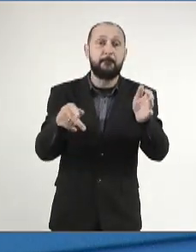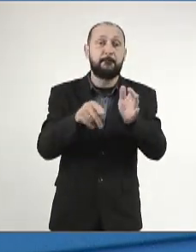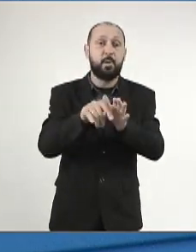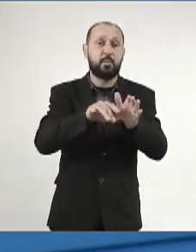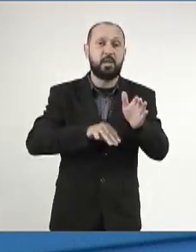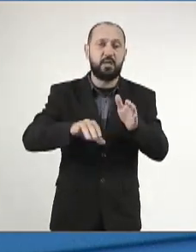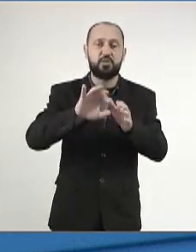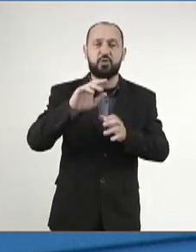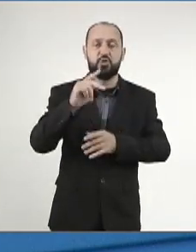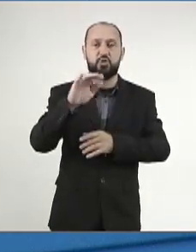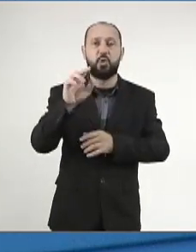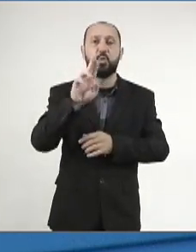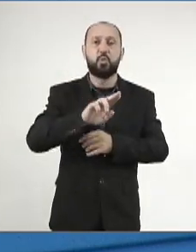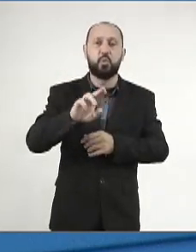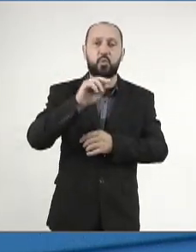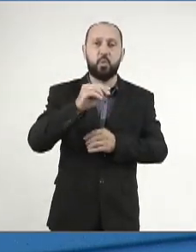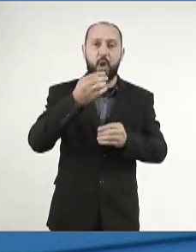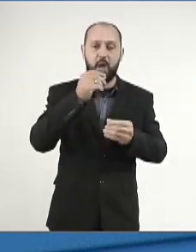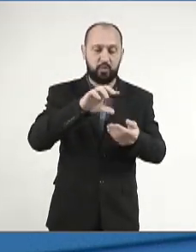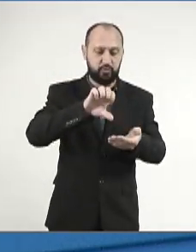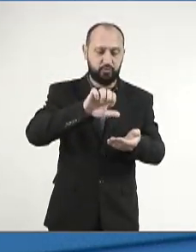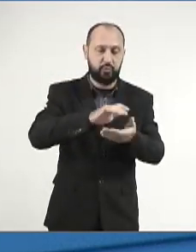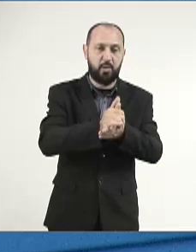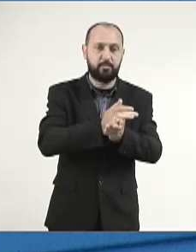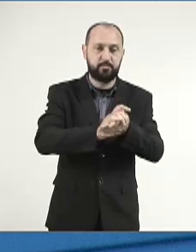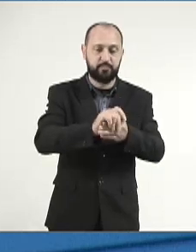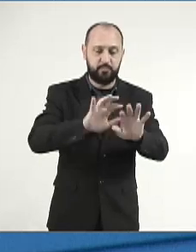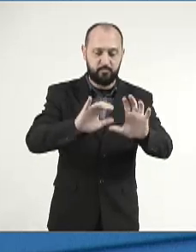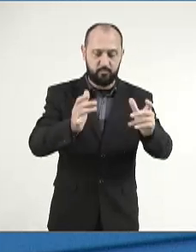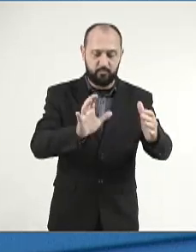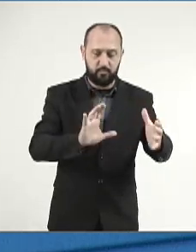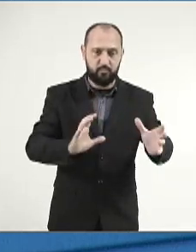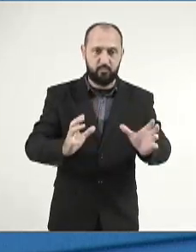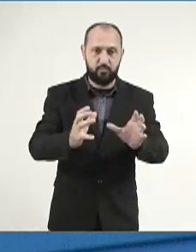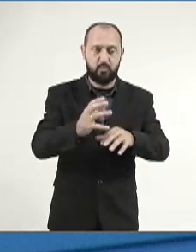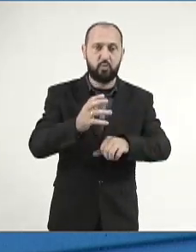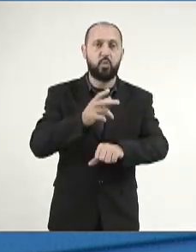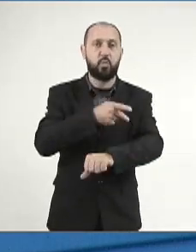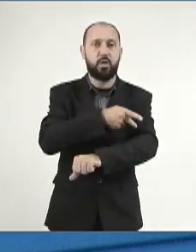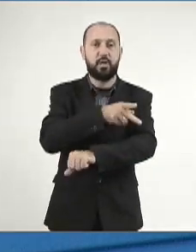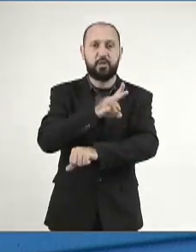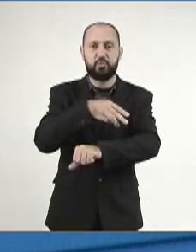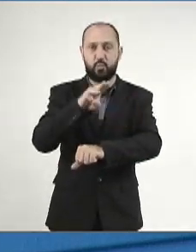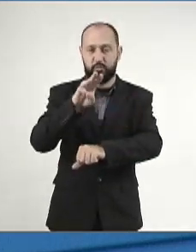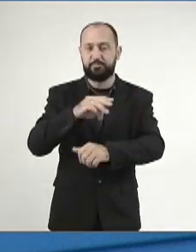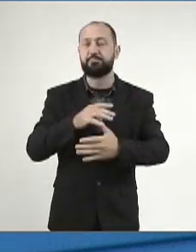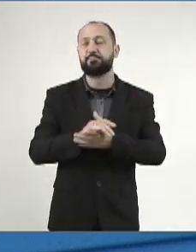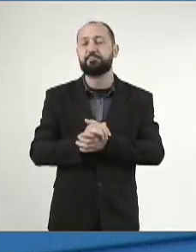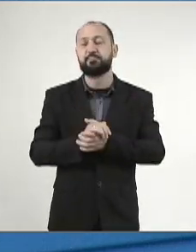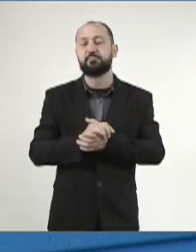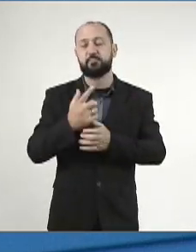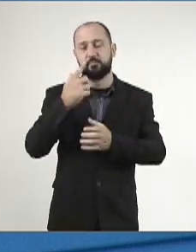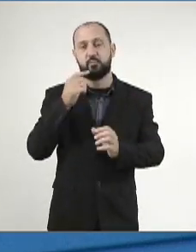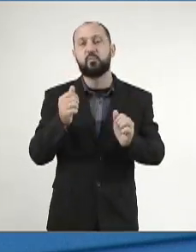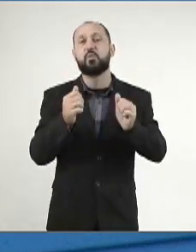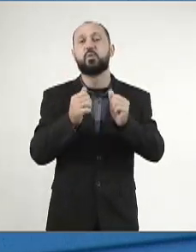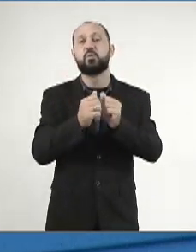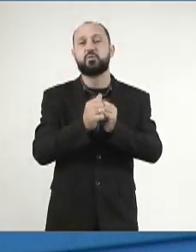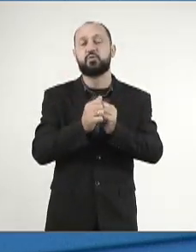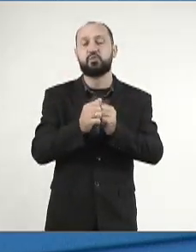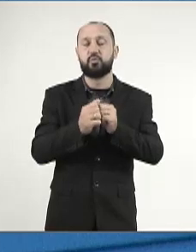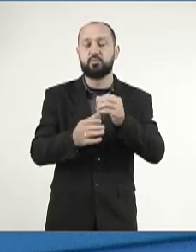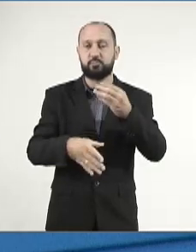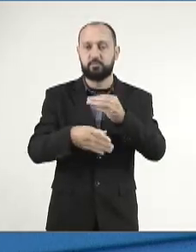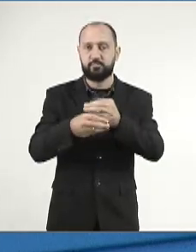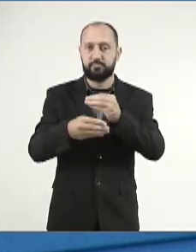que é utilizado para a coloração da cerâmica do povo Caduel. Segue, então, o anexo de importantes